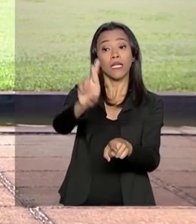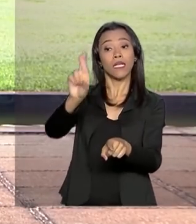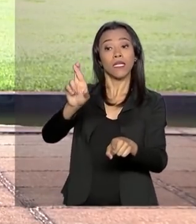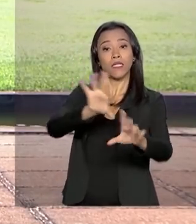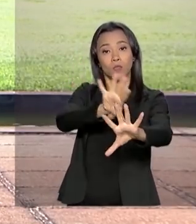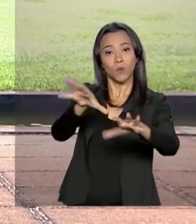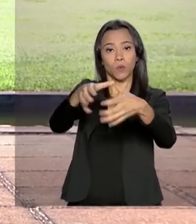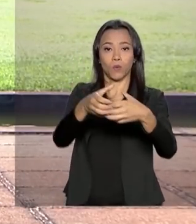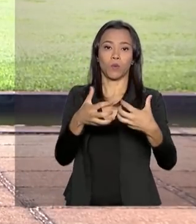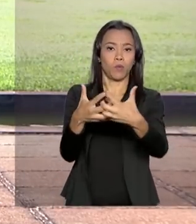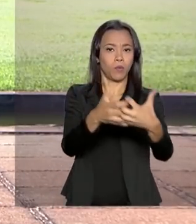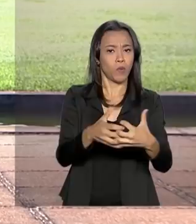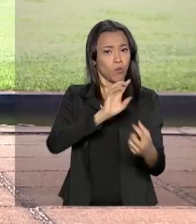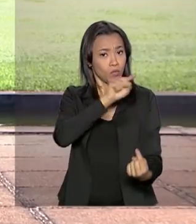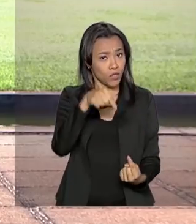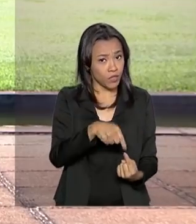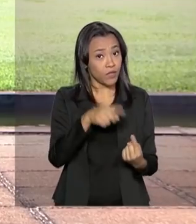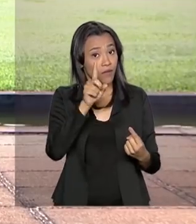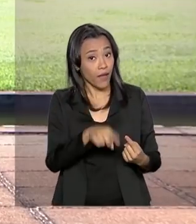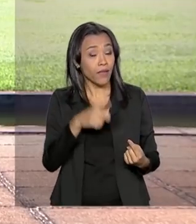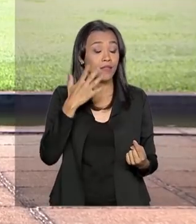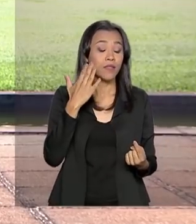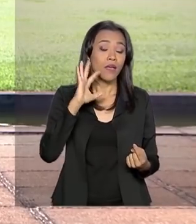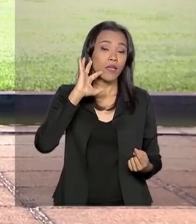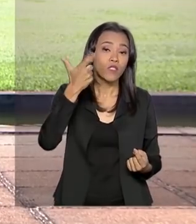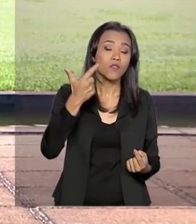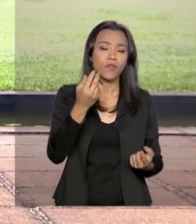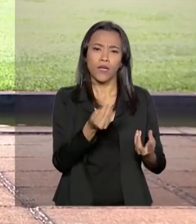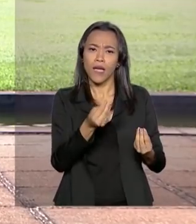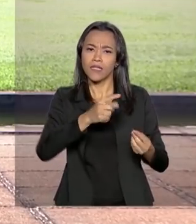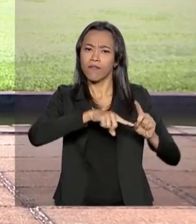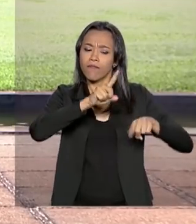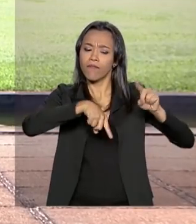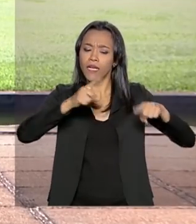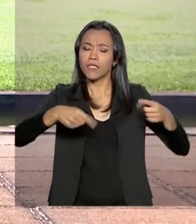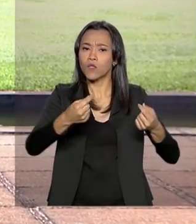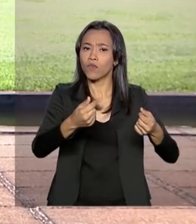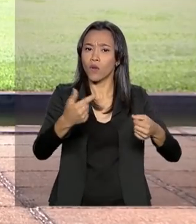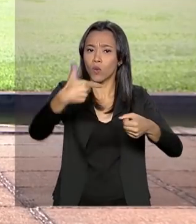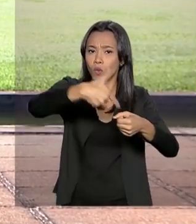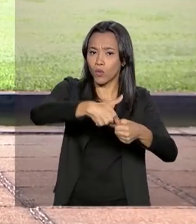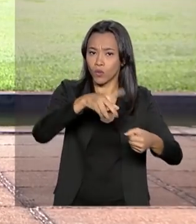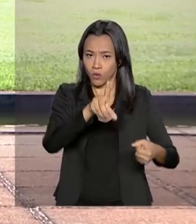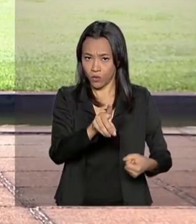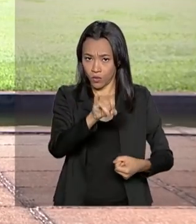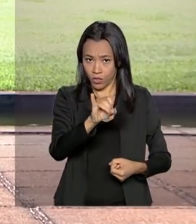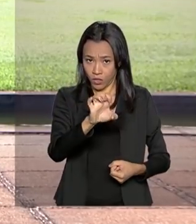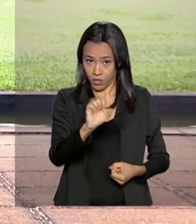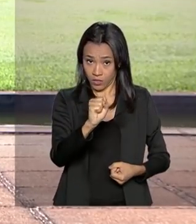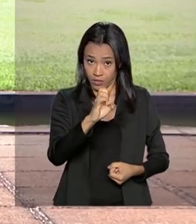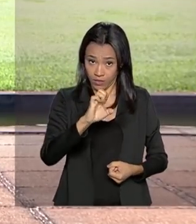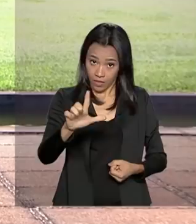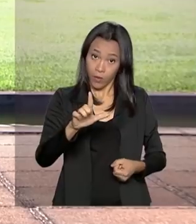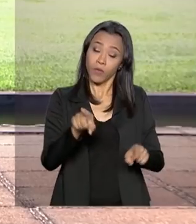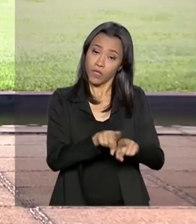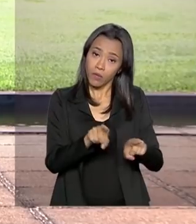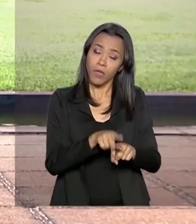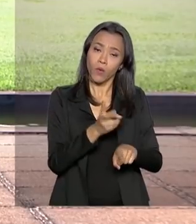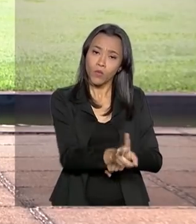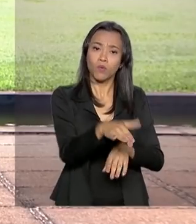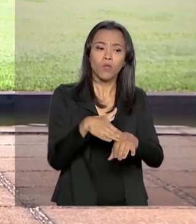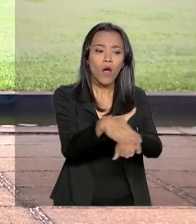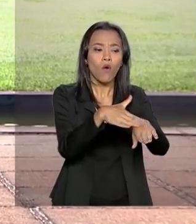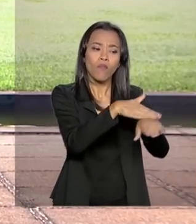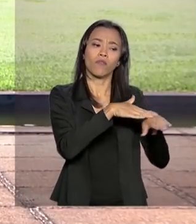objetivo é amortecer o efeito da variação do preço do diesel sobre a categoria e construir aí um diálogo permanente com as lideranças. Ficou